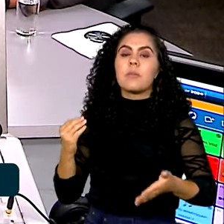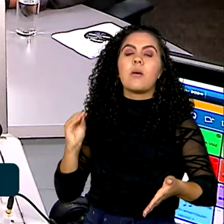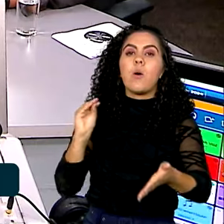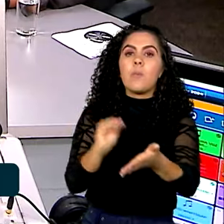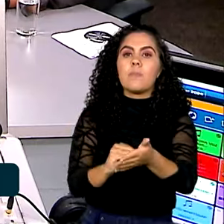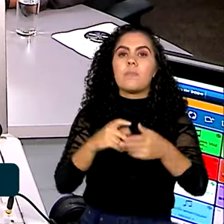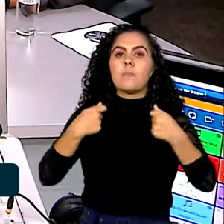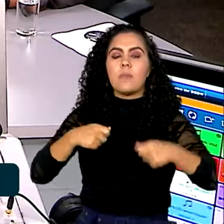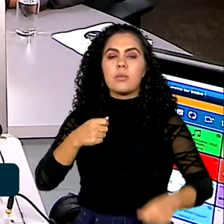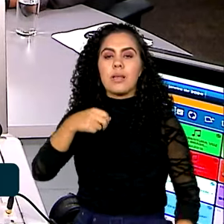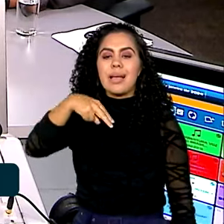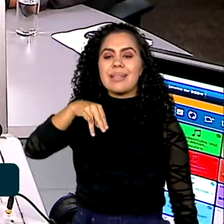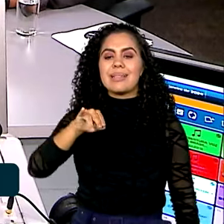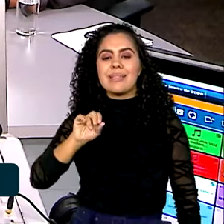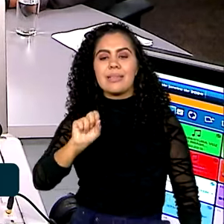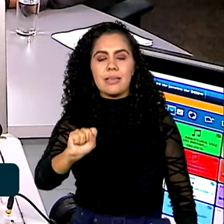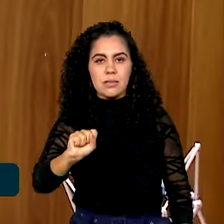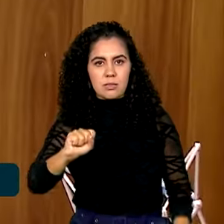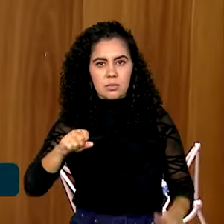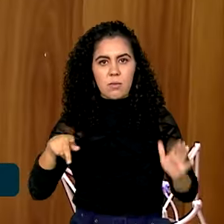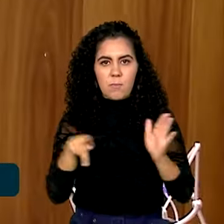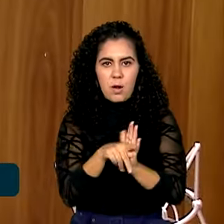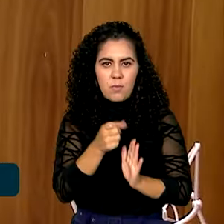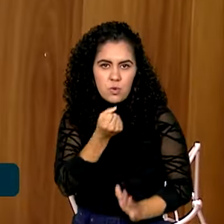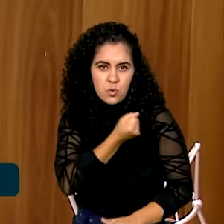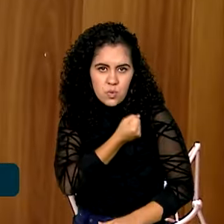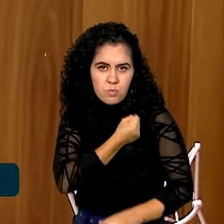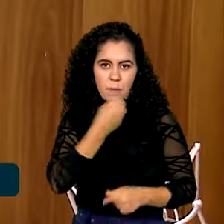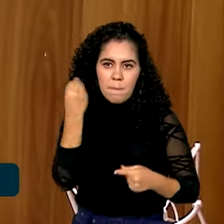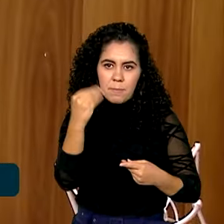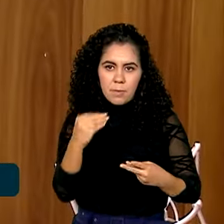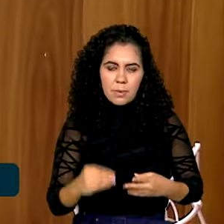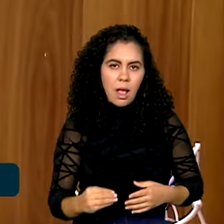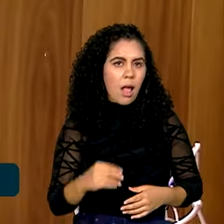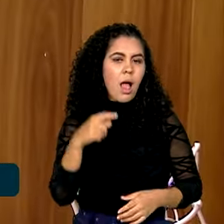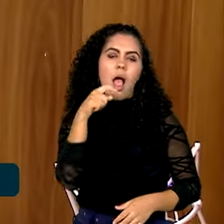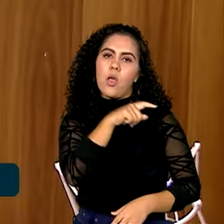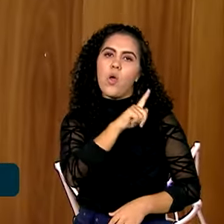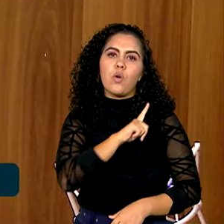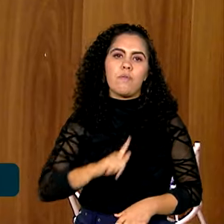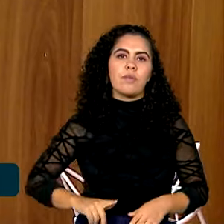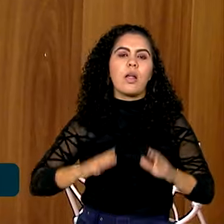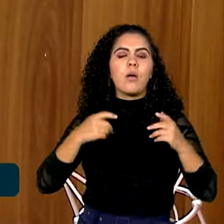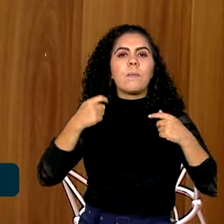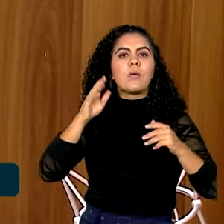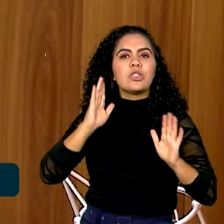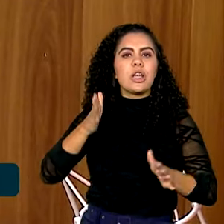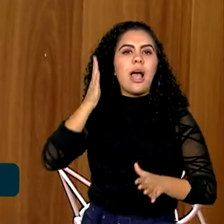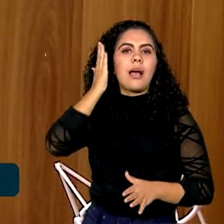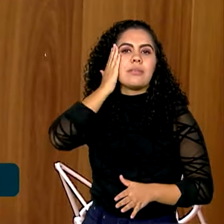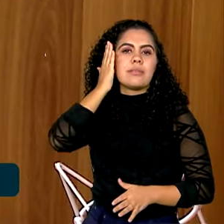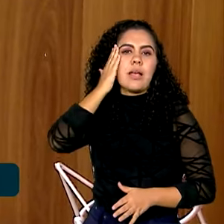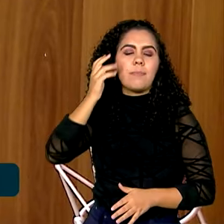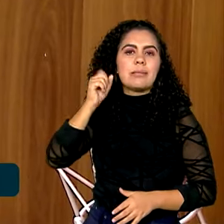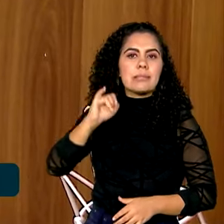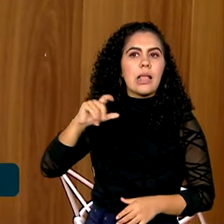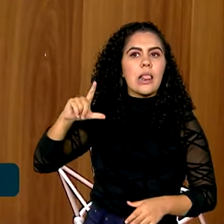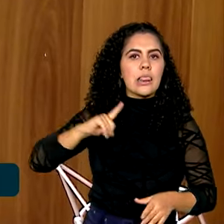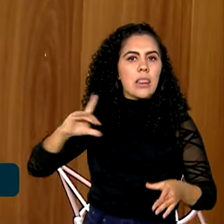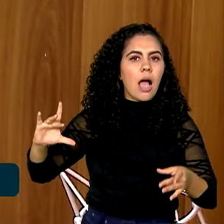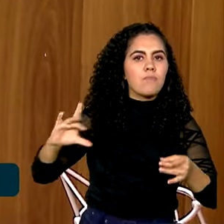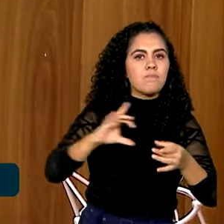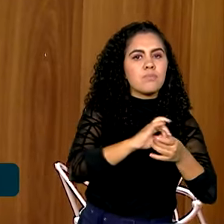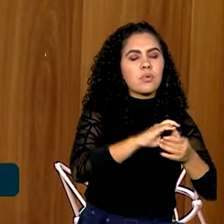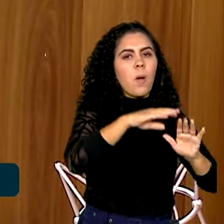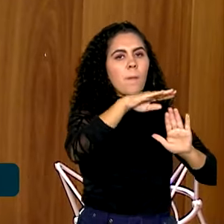esse número é um batimento de bases que é feito e aí automaticamente o governo já sabe se ela está no Cade Único ativo ou não. Do FIES e do PRONI é